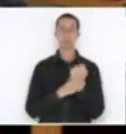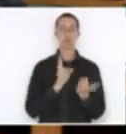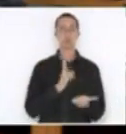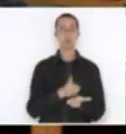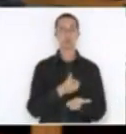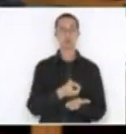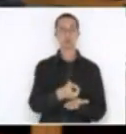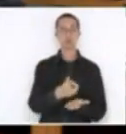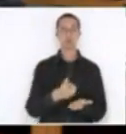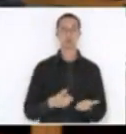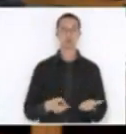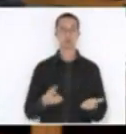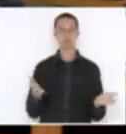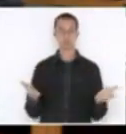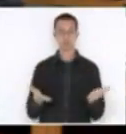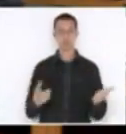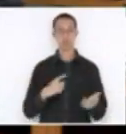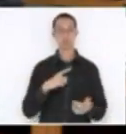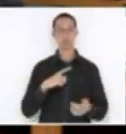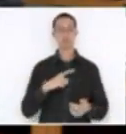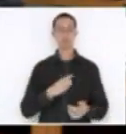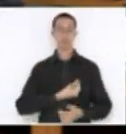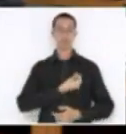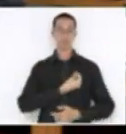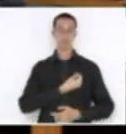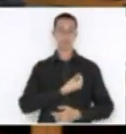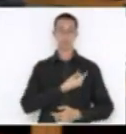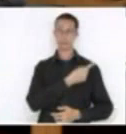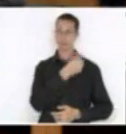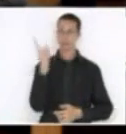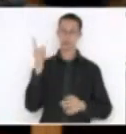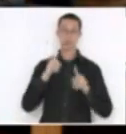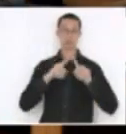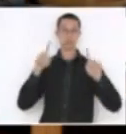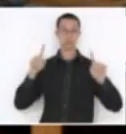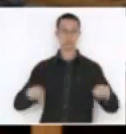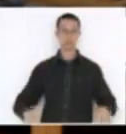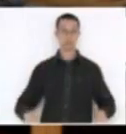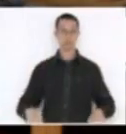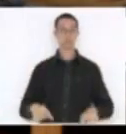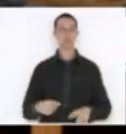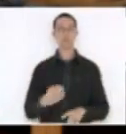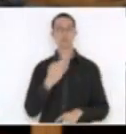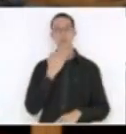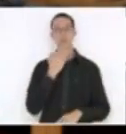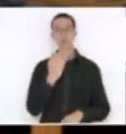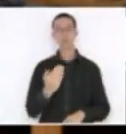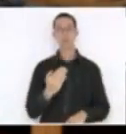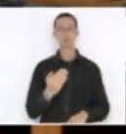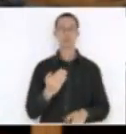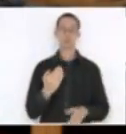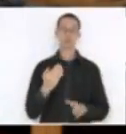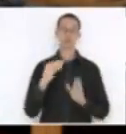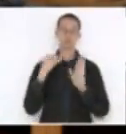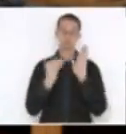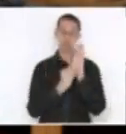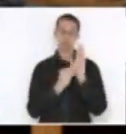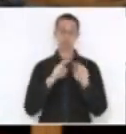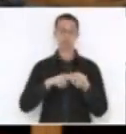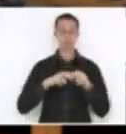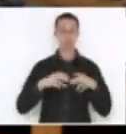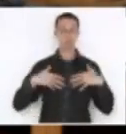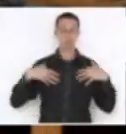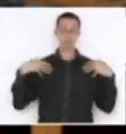serviço. E hoje nós temos uma presença bem significativa desses servidores aqui na casa e o requerimento foi, evidentemente, em homenagem a eles, mas a gente